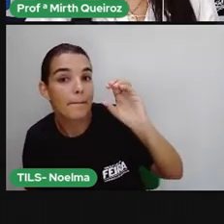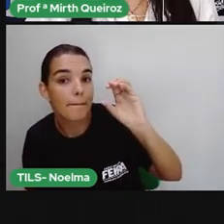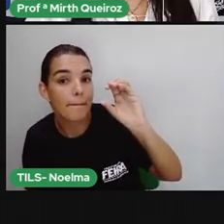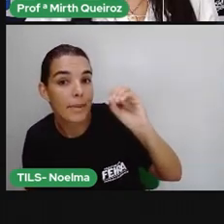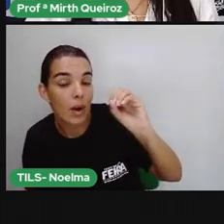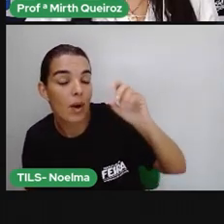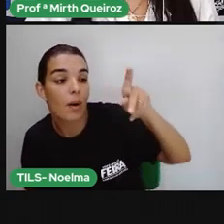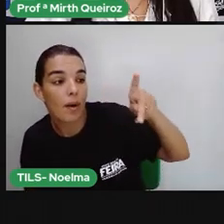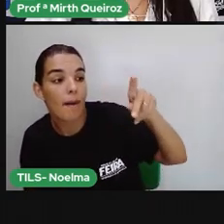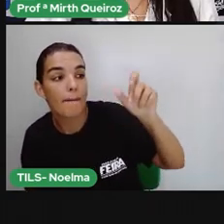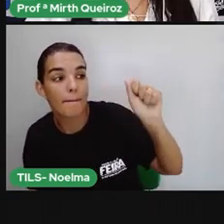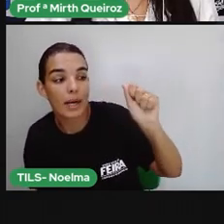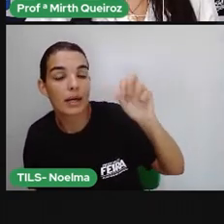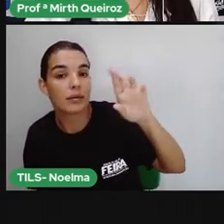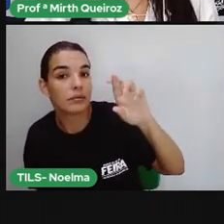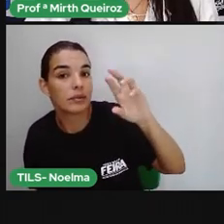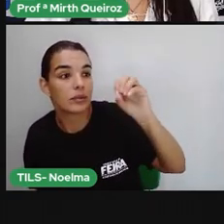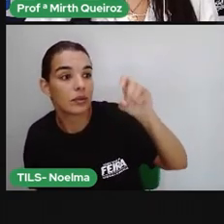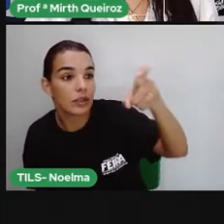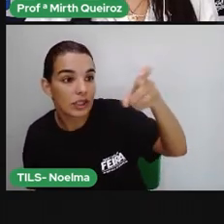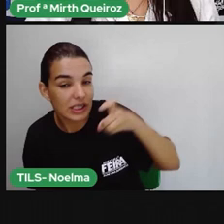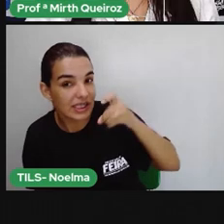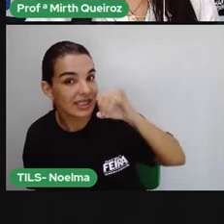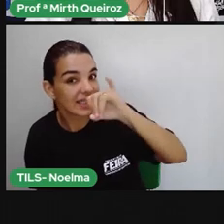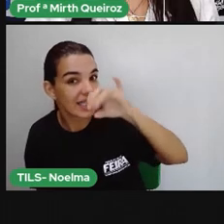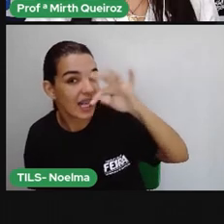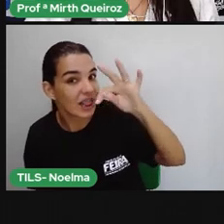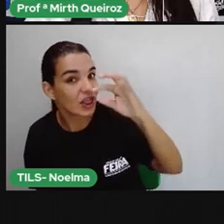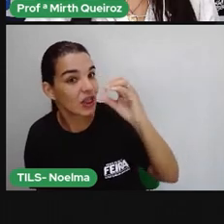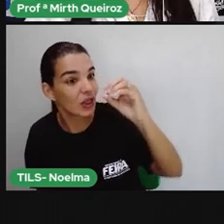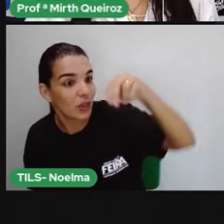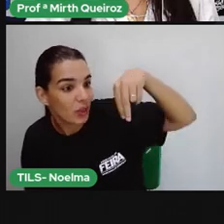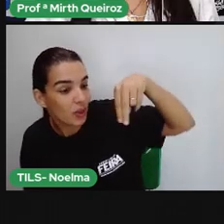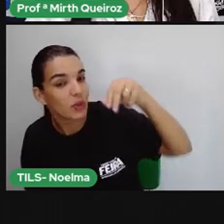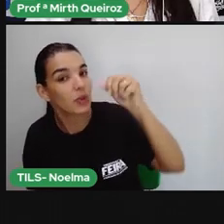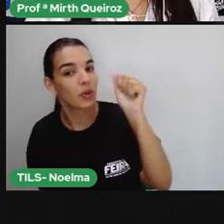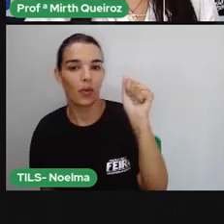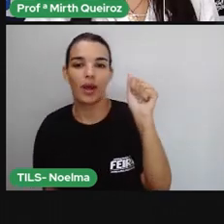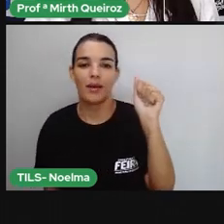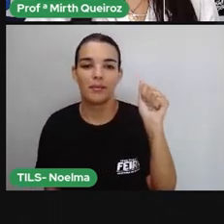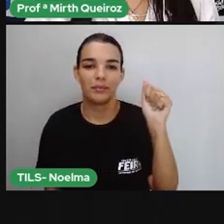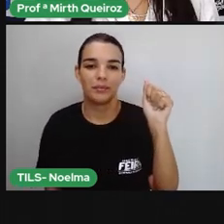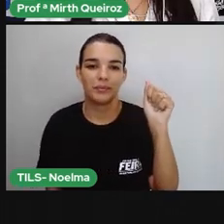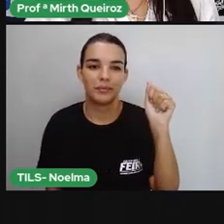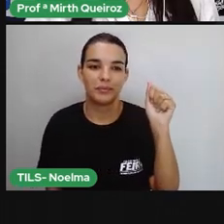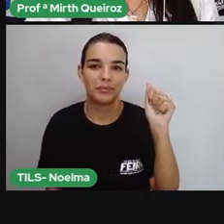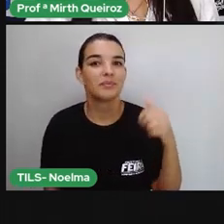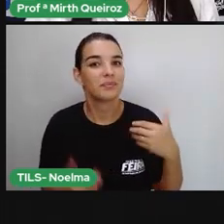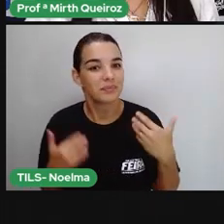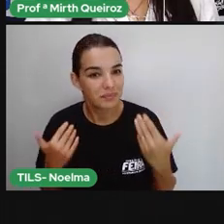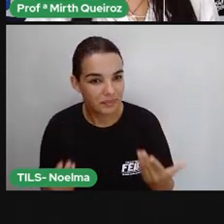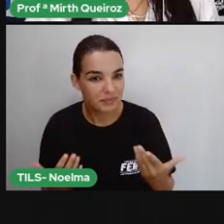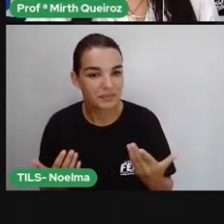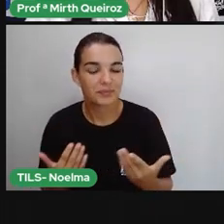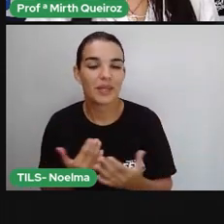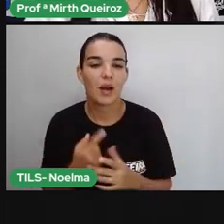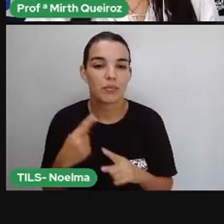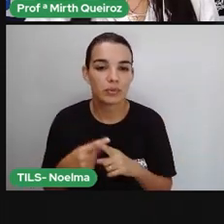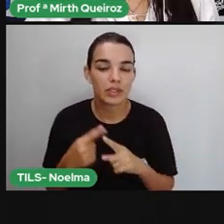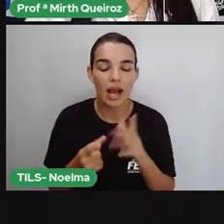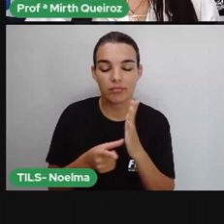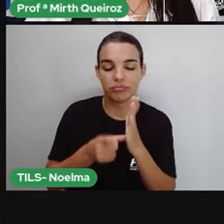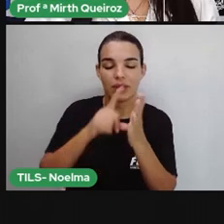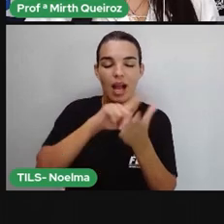Hã? Com uma sílaba, uma palavra, é paroxítona. Porque